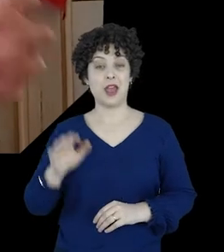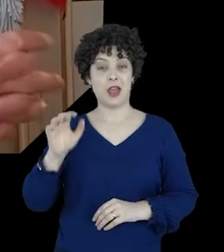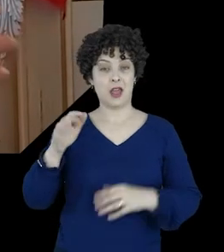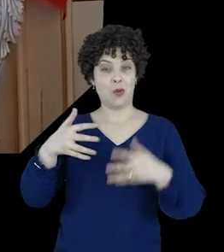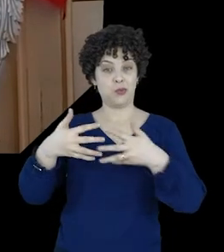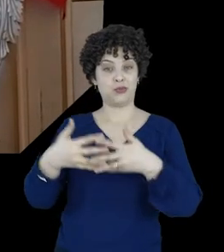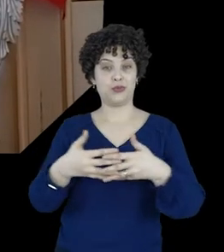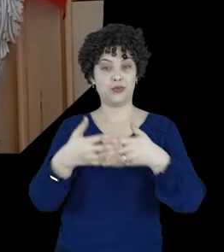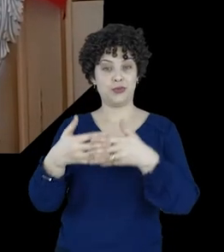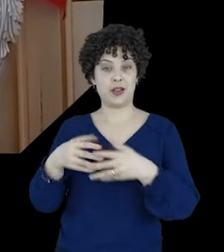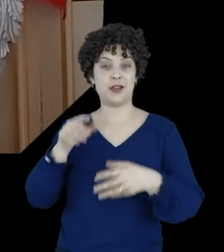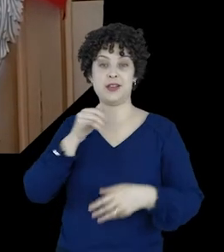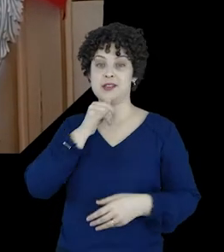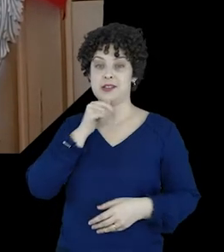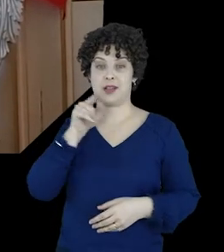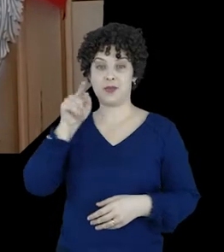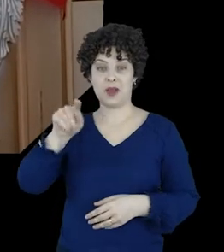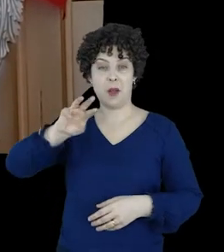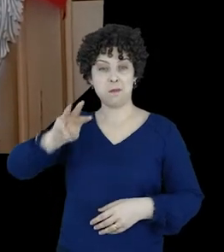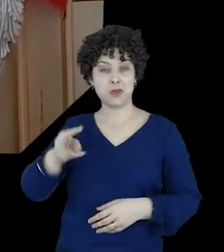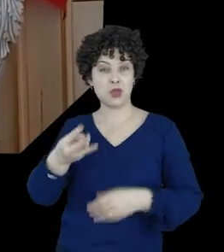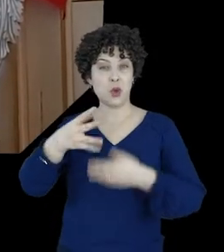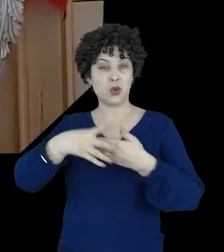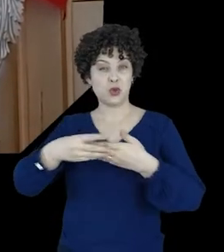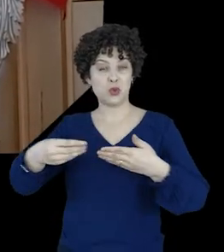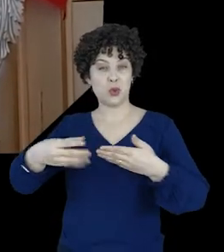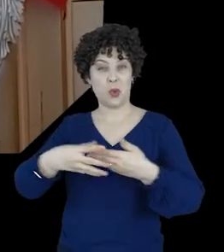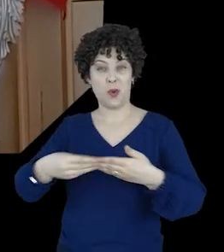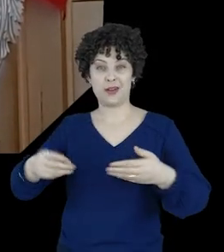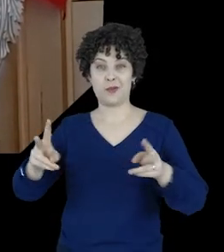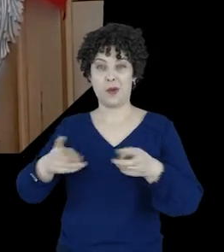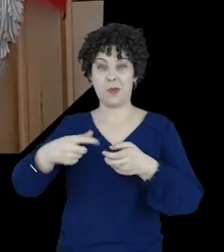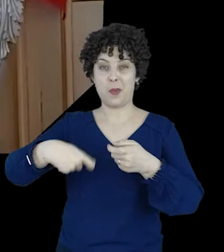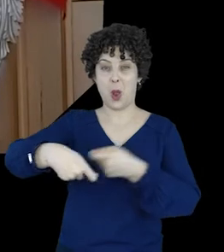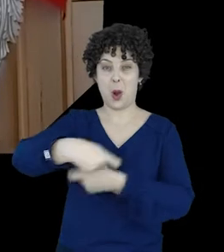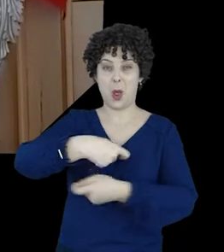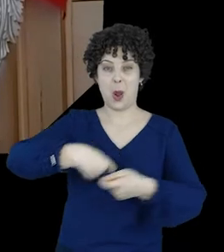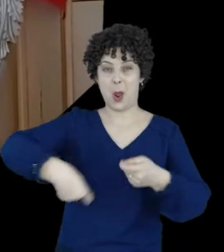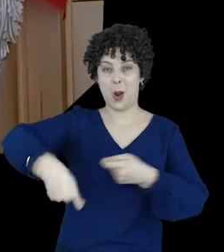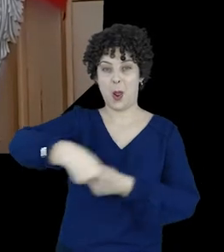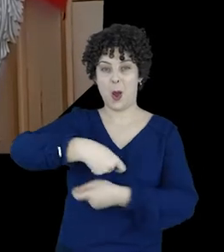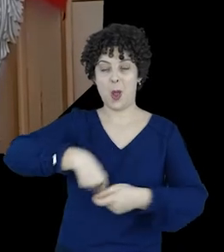Nos Estados Unidos, por exemplo, isso gera milhões de dólares.